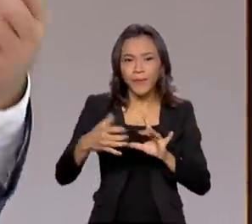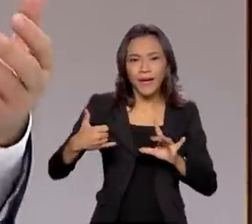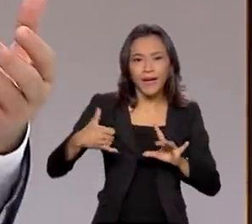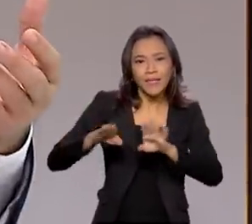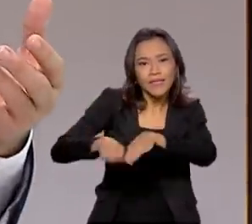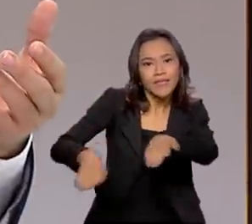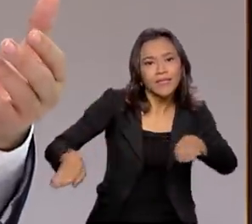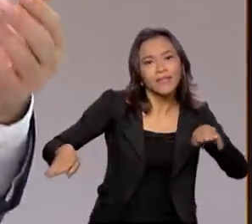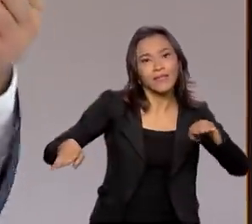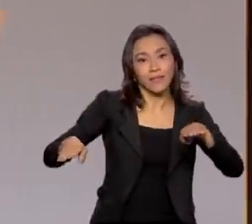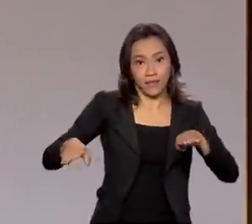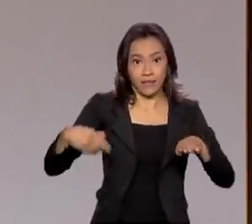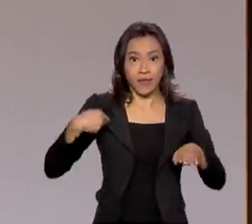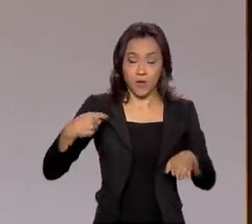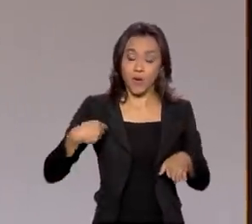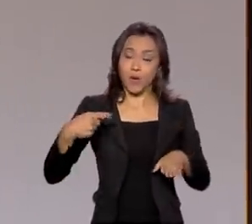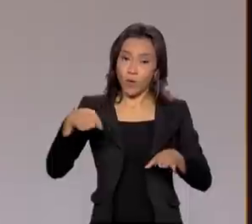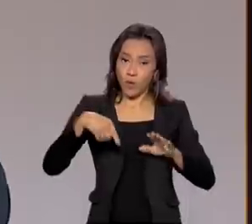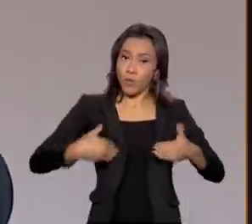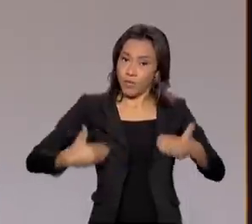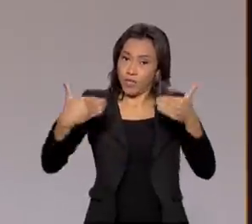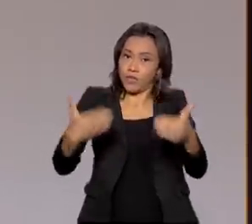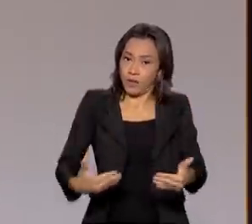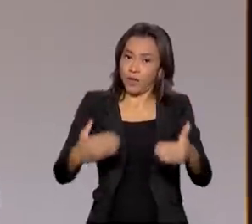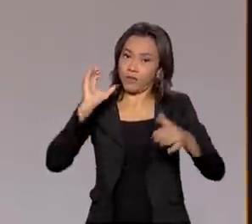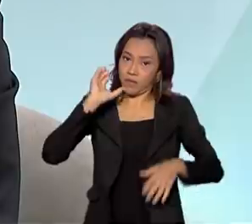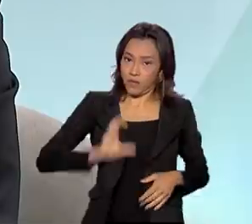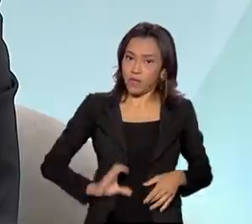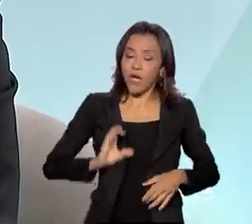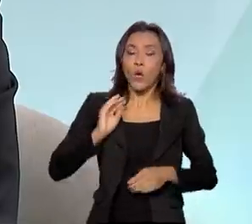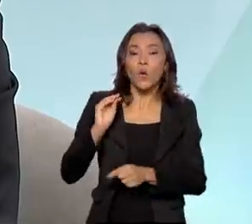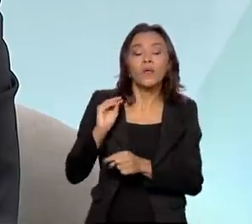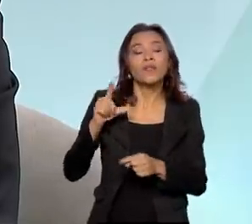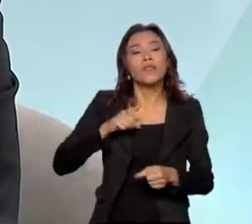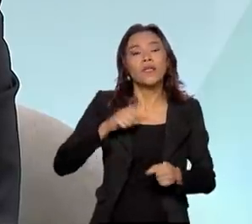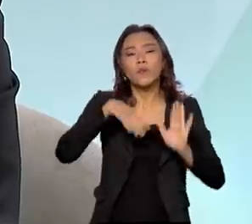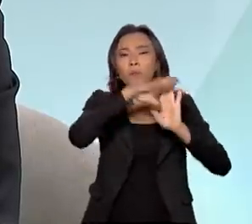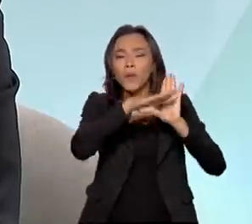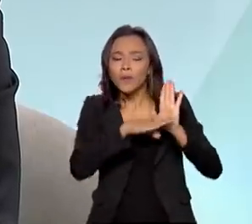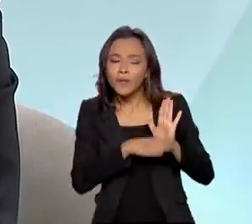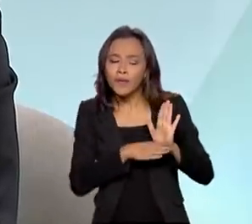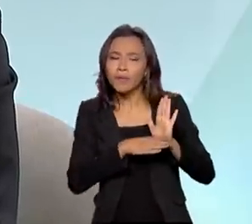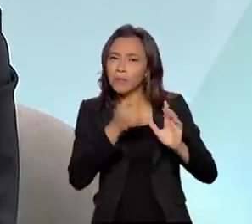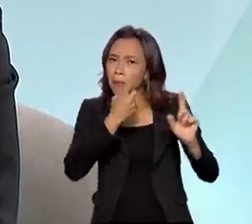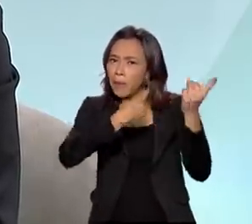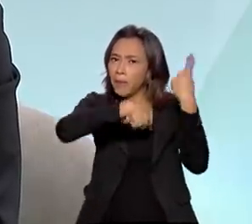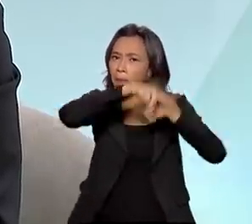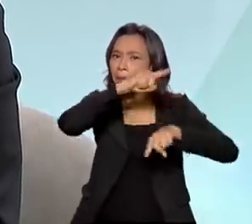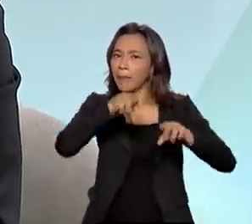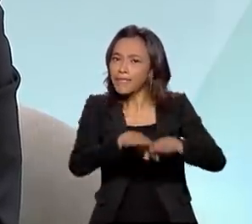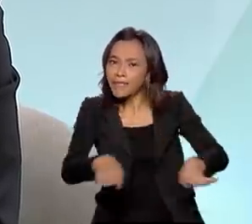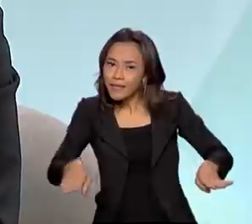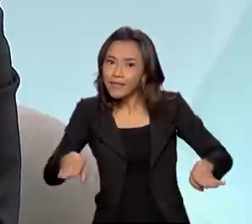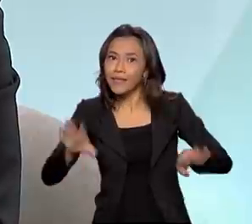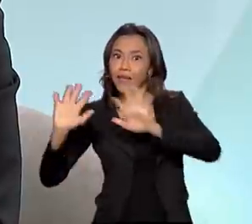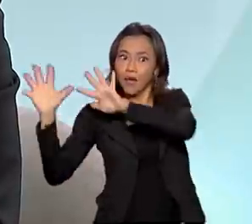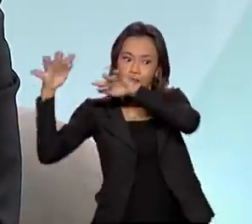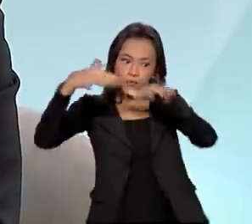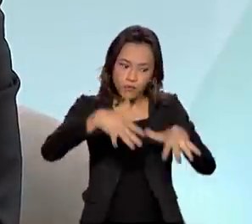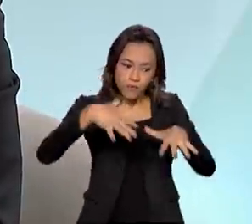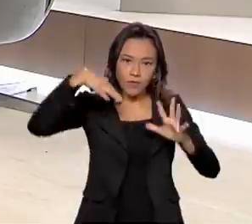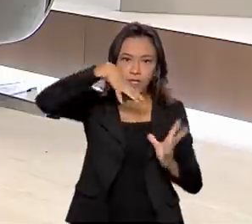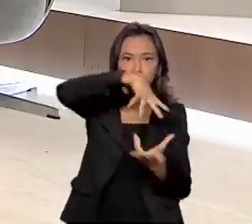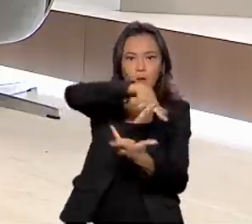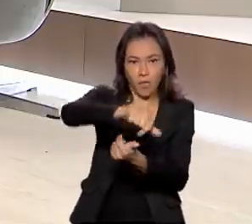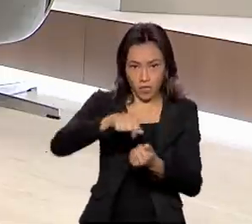ele também cuida do programa Criança Feliz, que é um programa exitoso, reconhecido internacionalmente. O Criança Feliz, ele vai ser